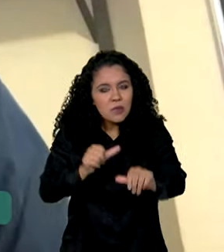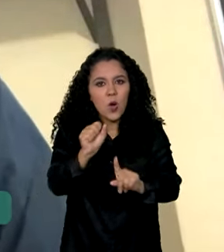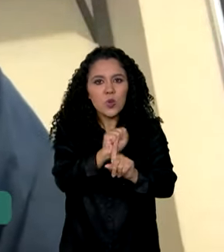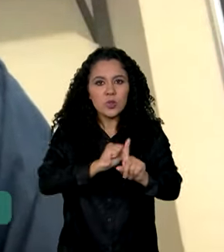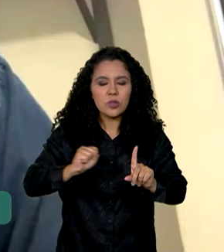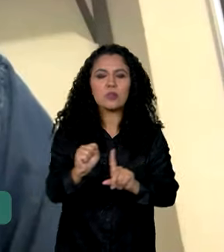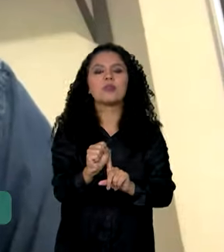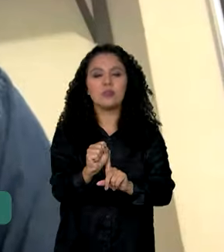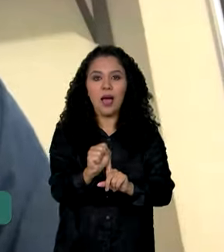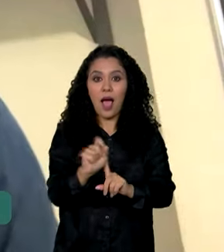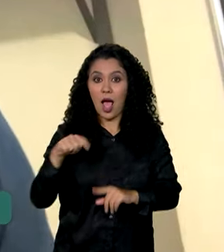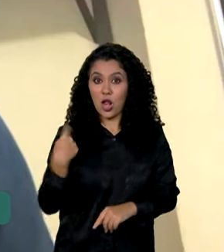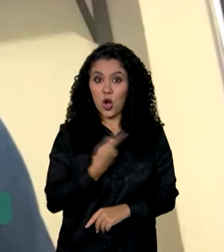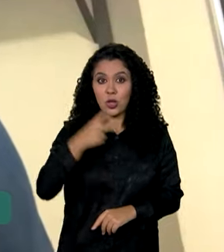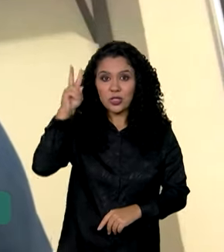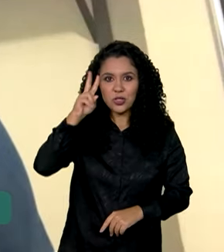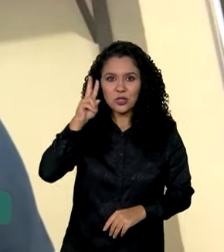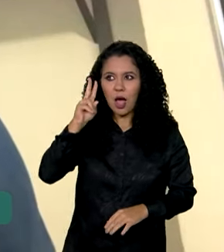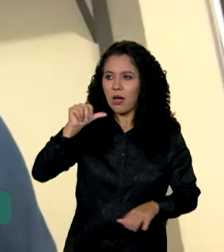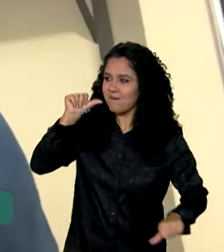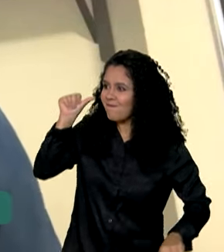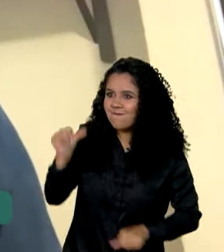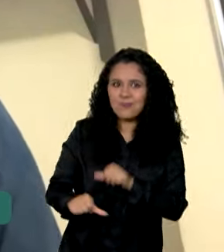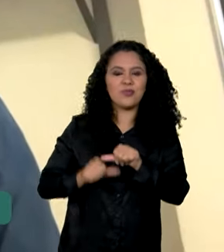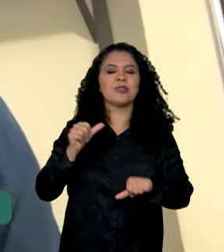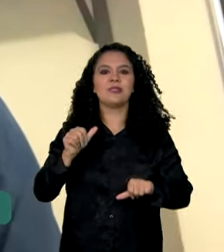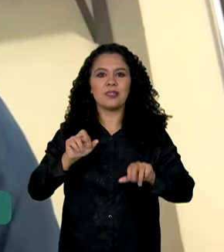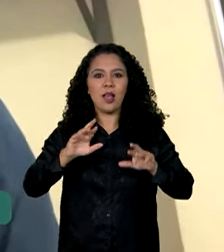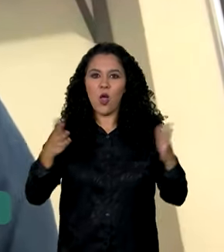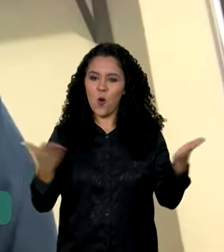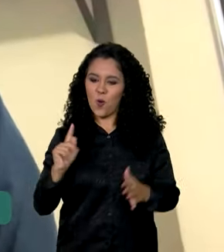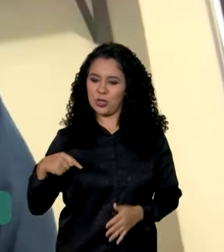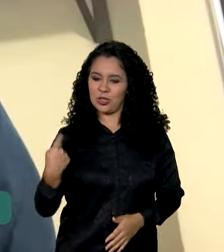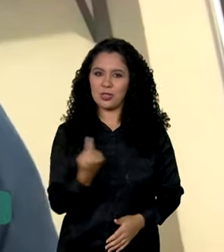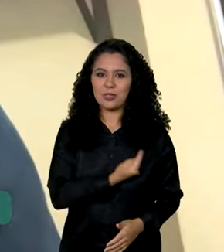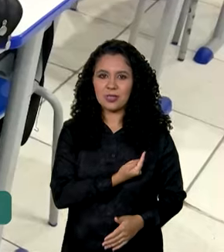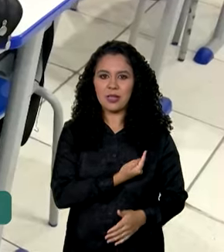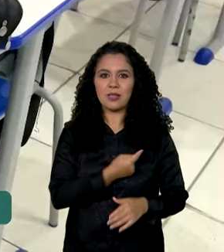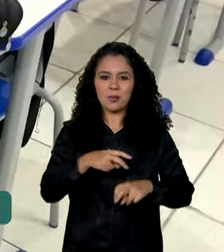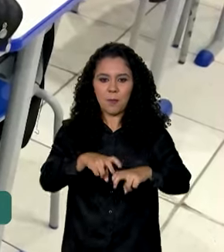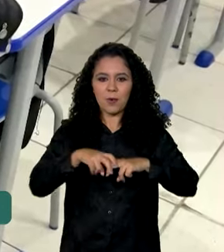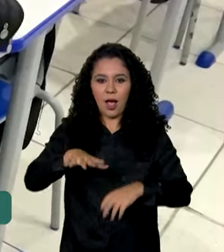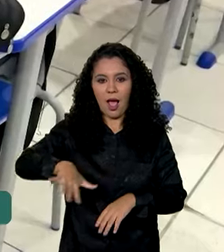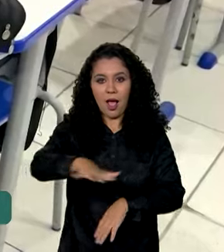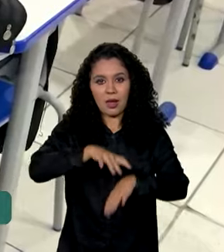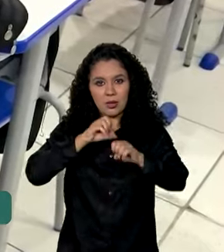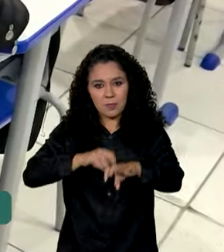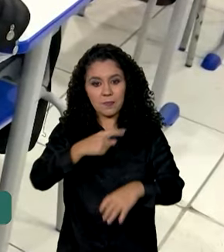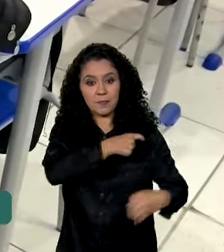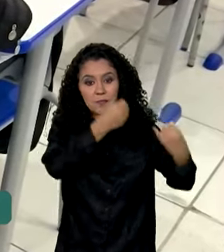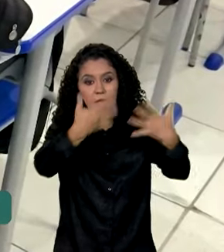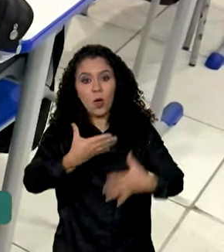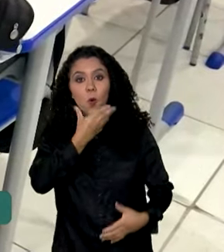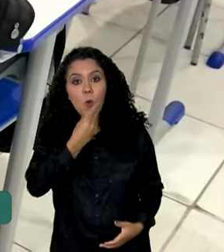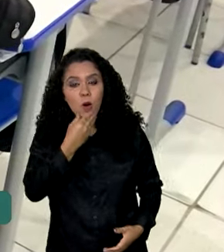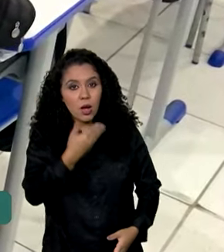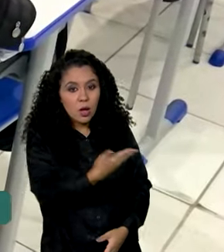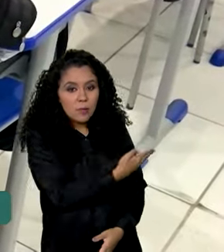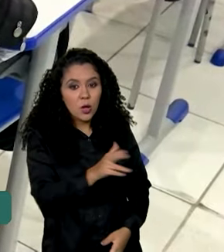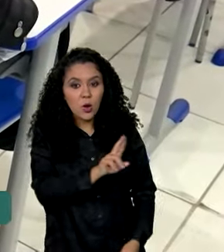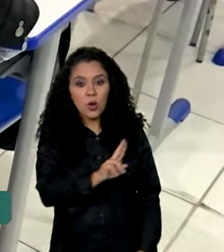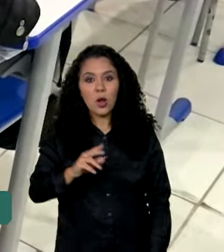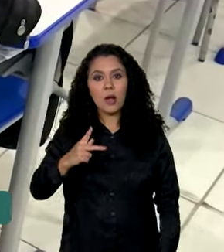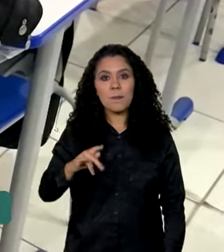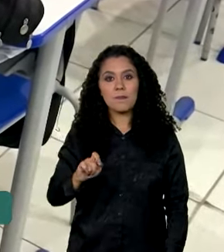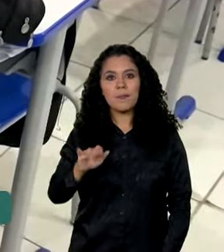a nossa história seria diferente, não seria o que nós somos hoje, o tempo de educação. Pedro Vitor, de 17 anos, tomou